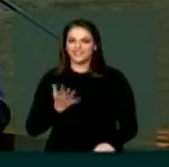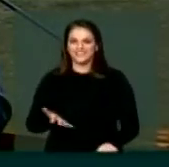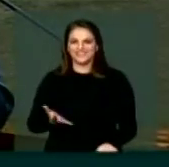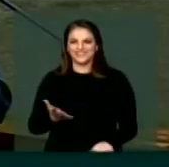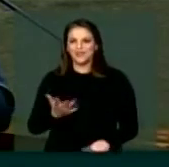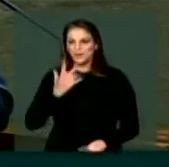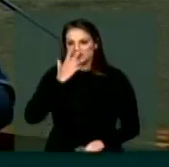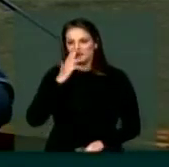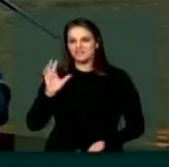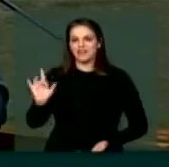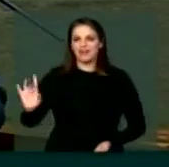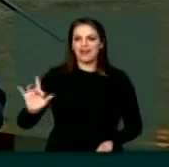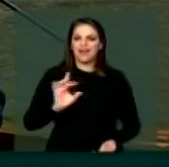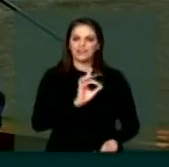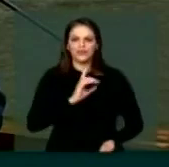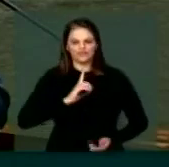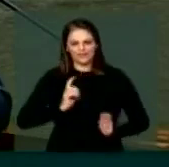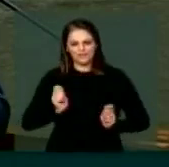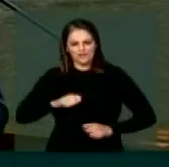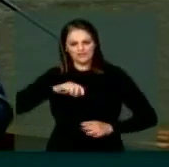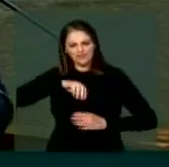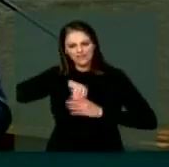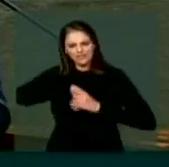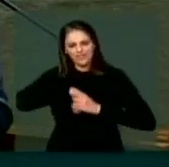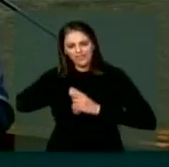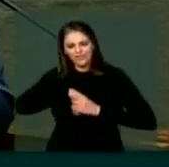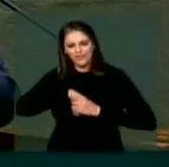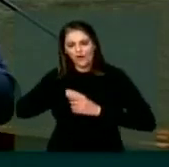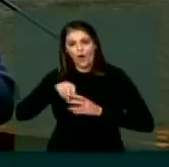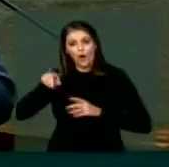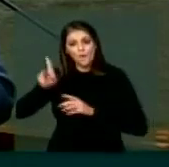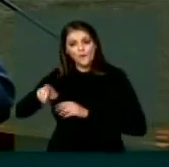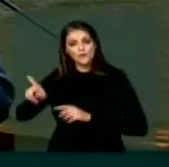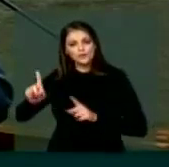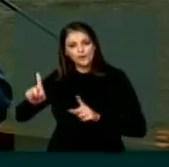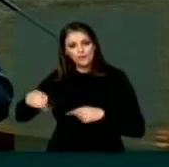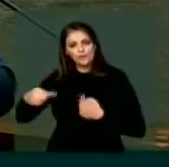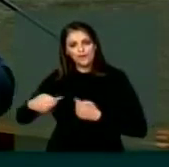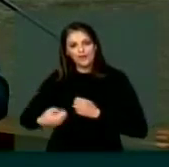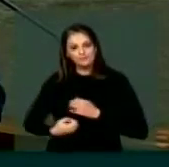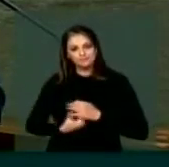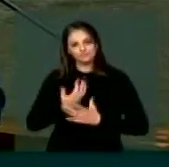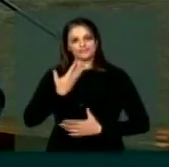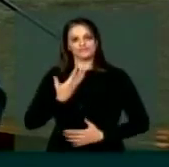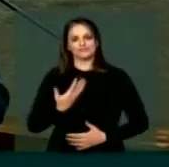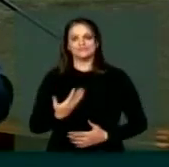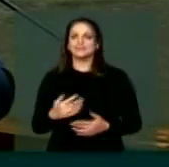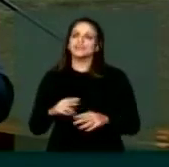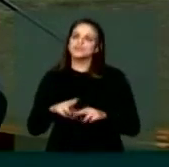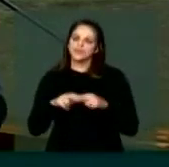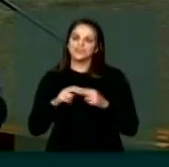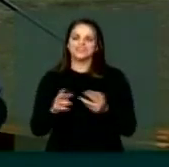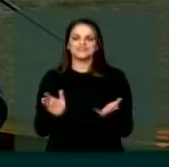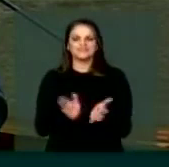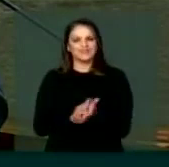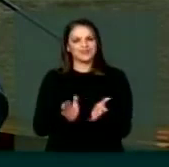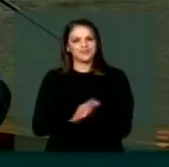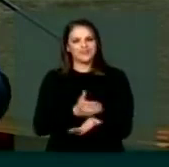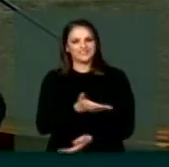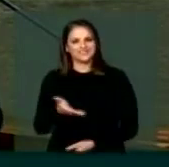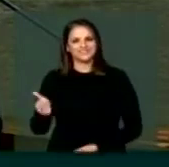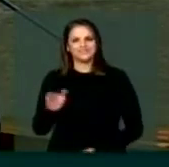esse equipamento já está dentro de cada um. Portanto, viva o dia da professora, o dia do professor, dos